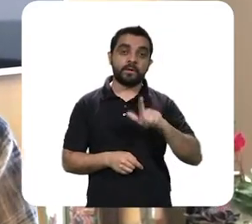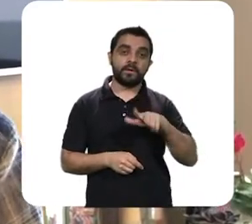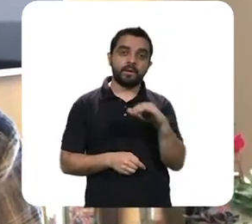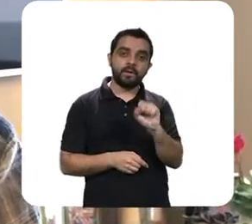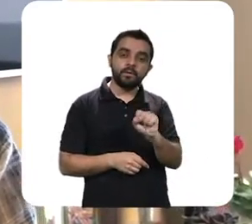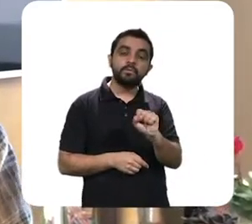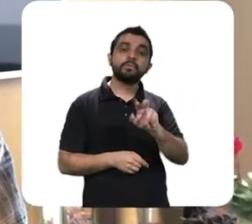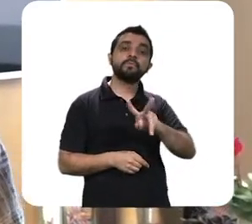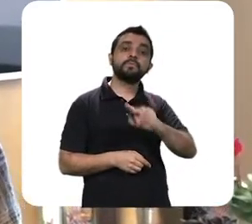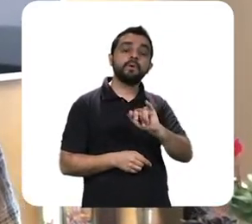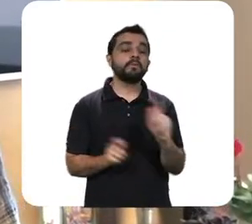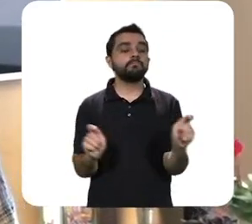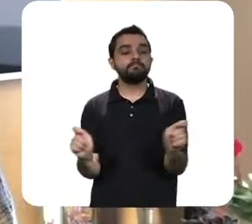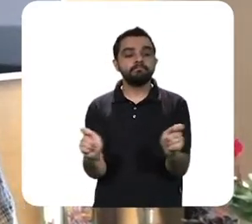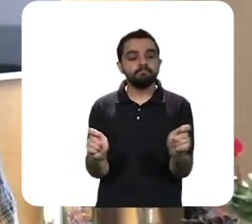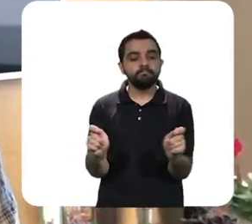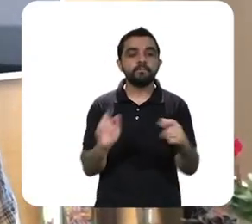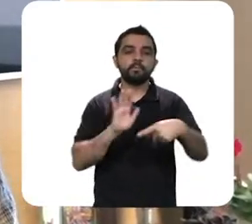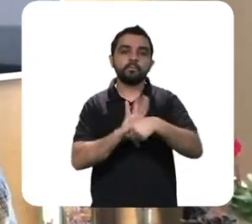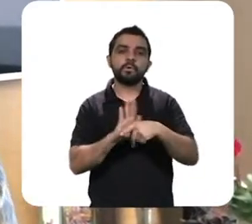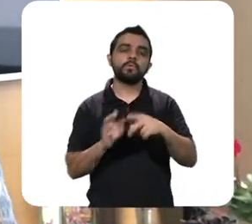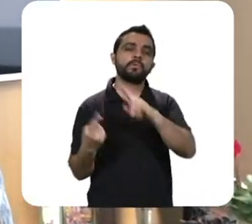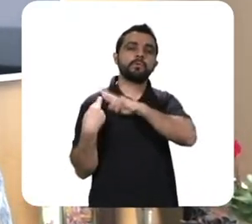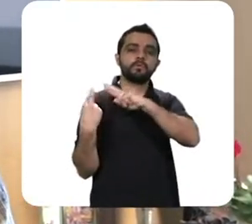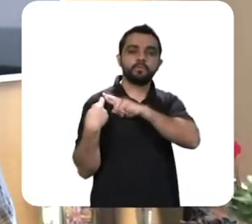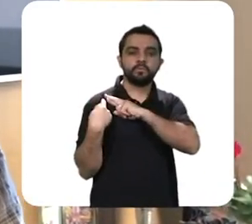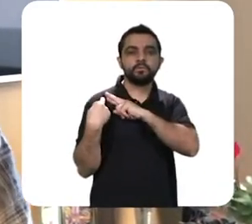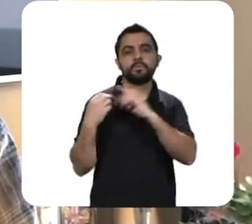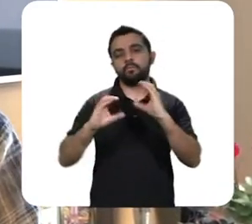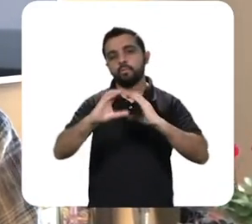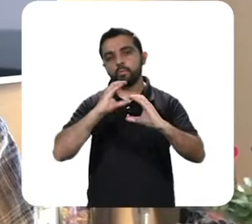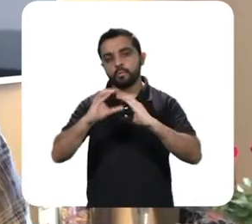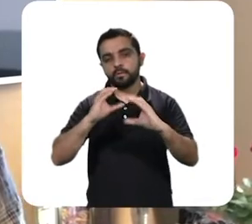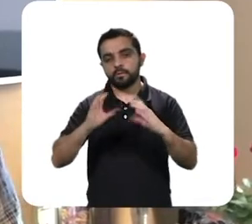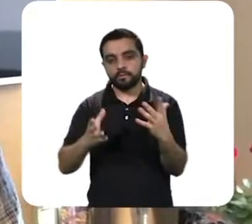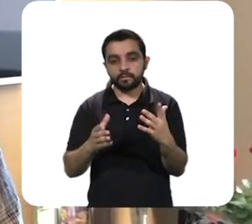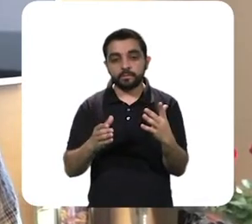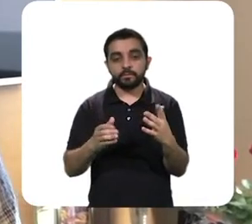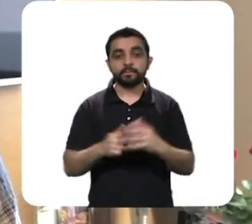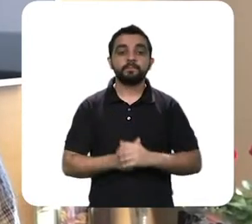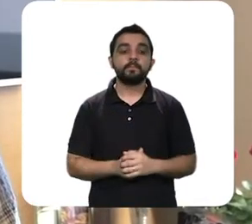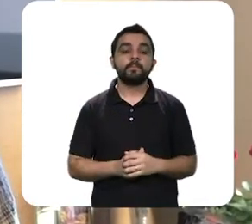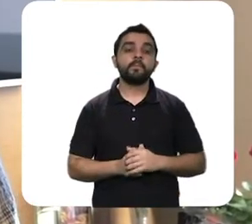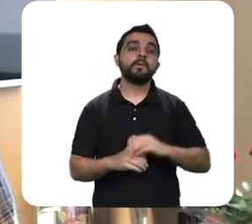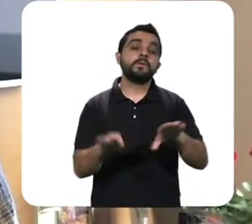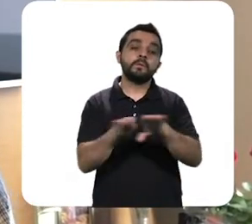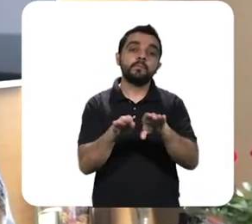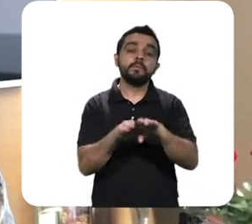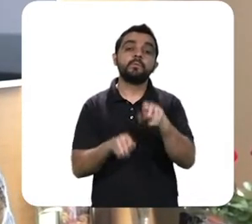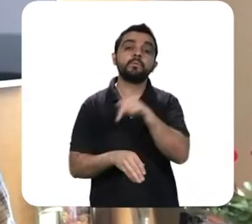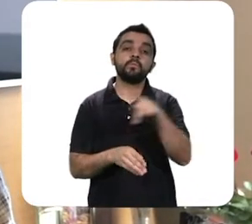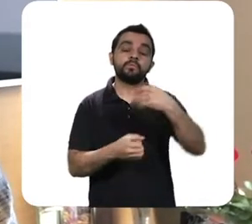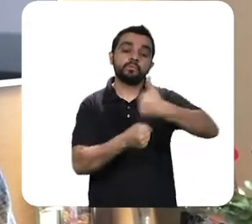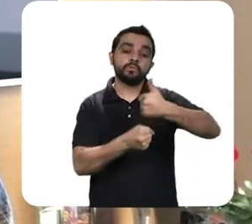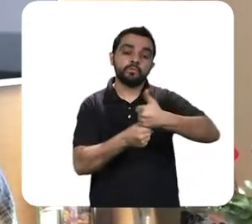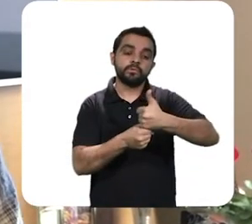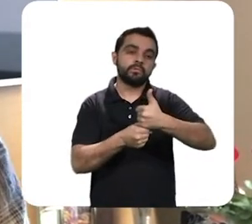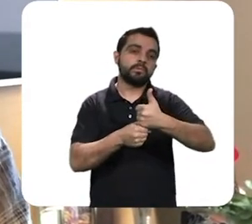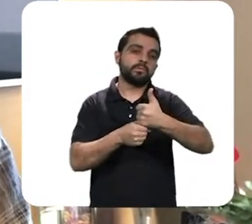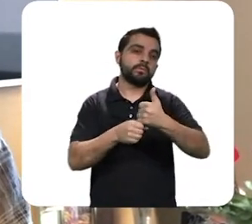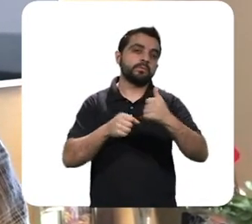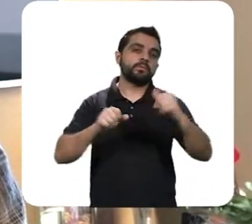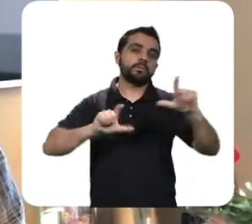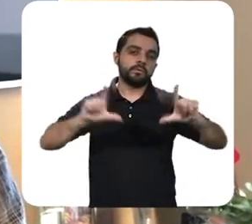mediação do debate é feita pelo professor Carlos Rocha, superintendente de comunicação aqui da Universidade Federal do Paraná, e pelo Carlos de Bias,